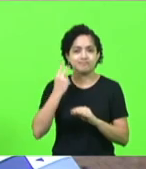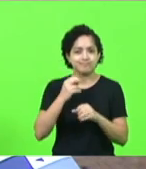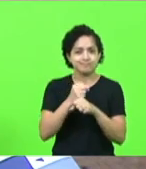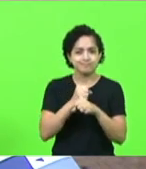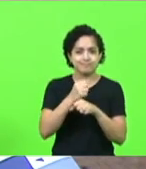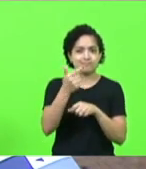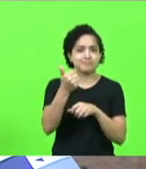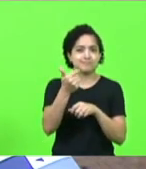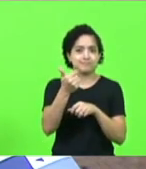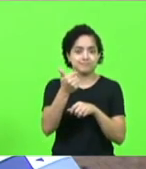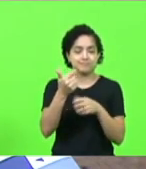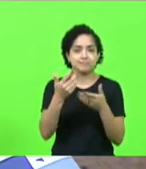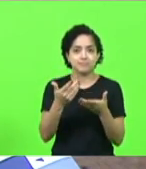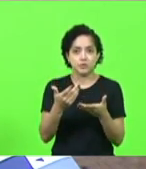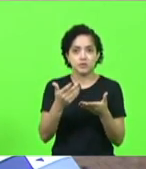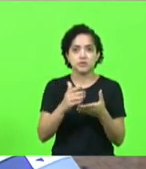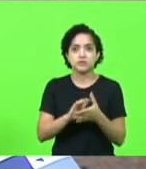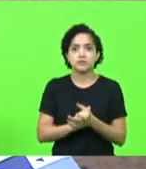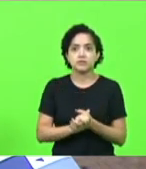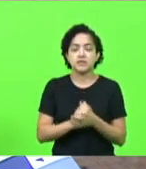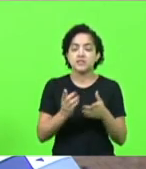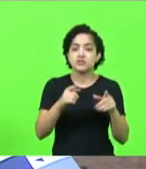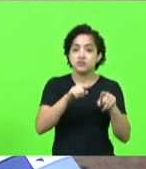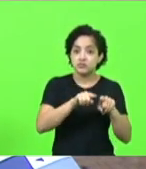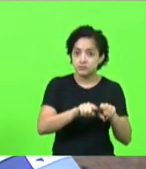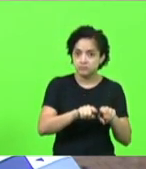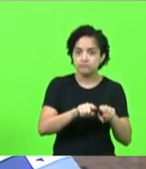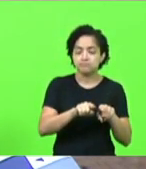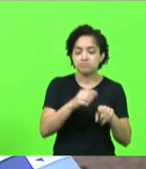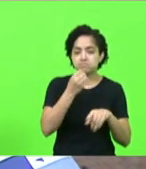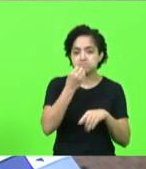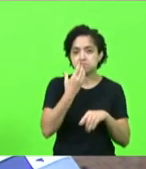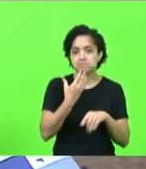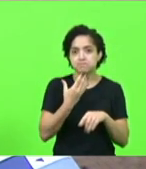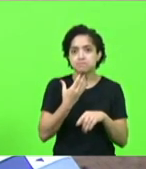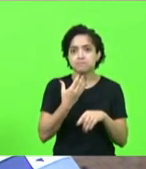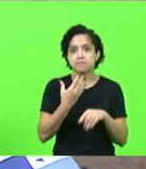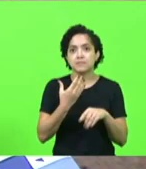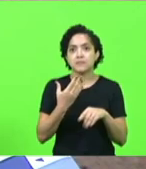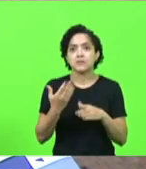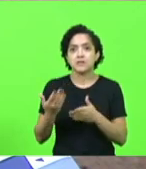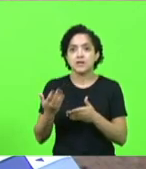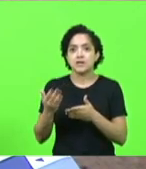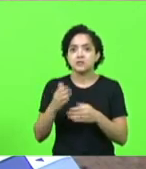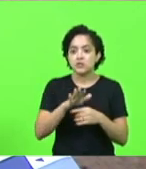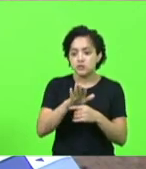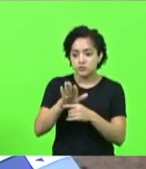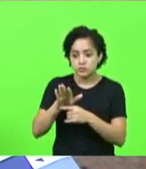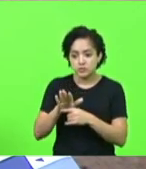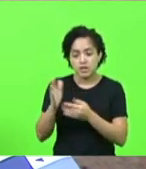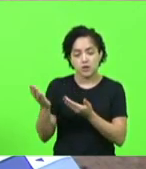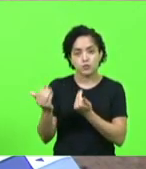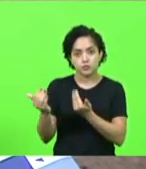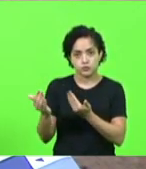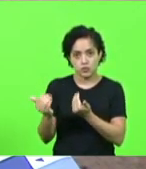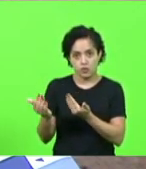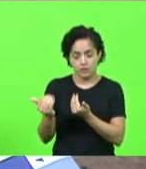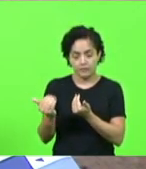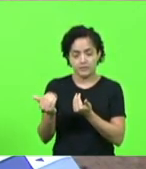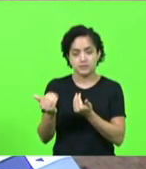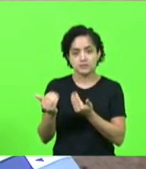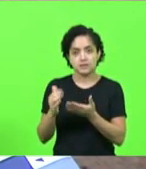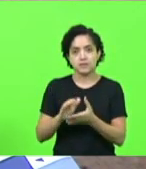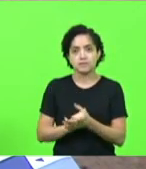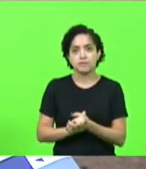tínhamos uma boa parceria nessa perspectiva de encaminhar os nossos jovens e adolescentes